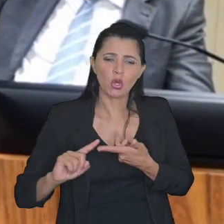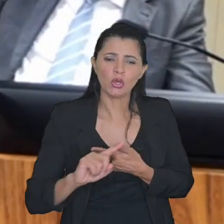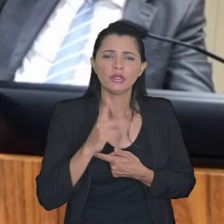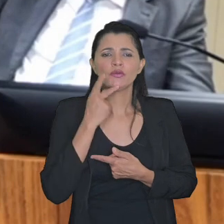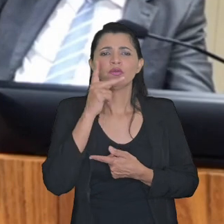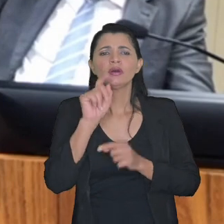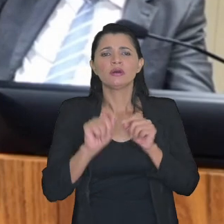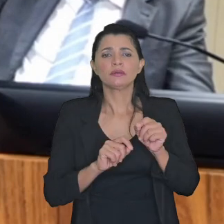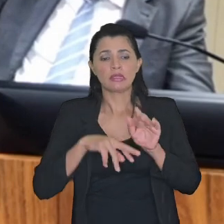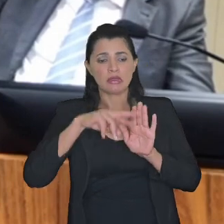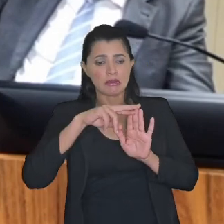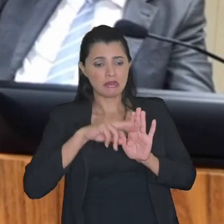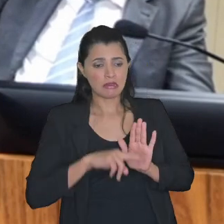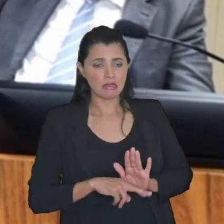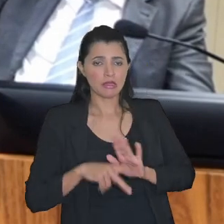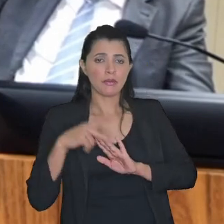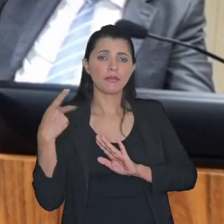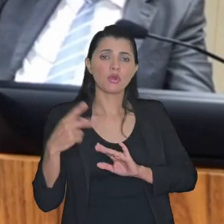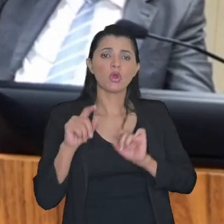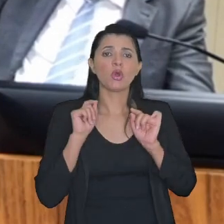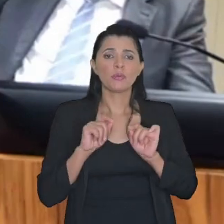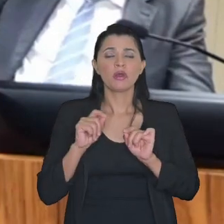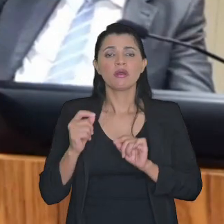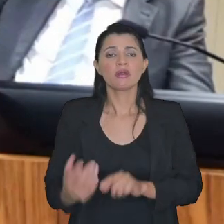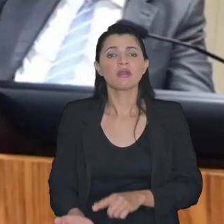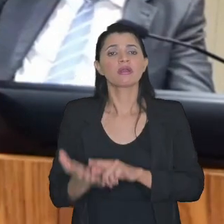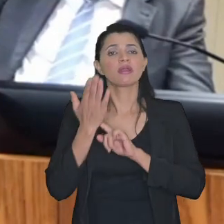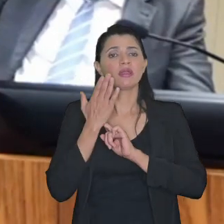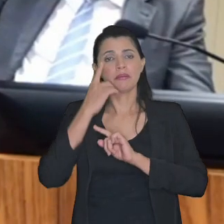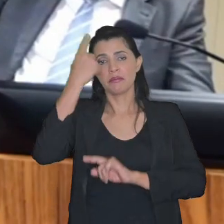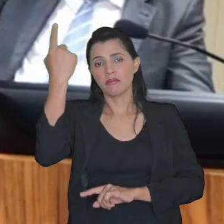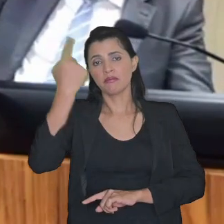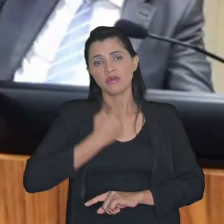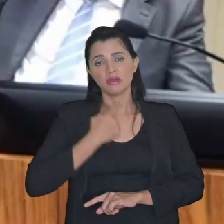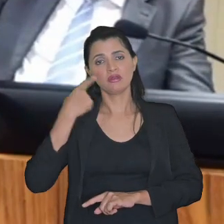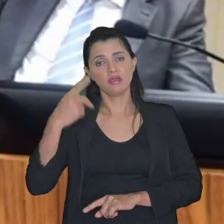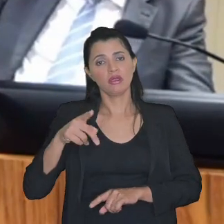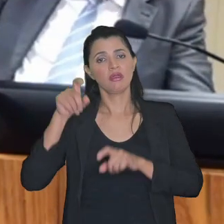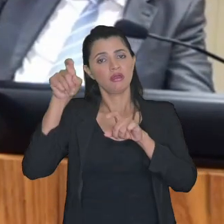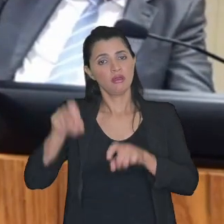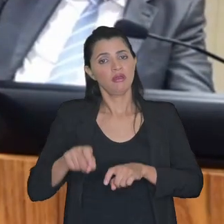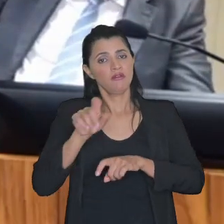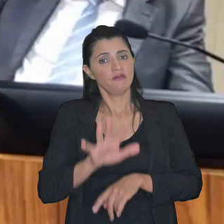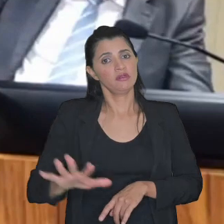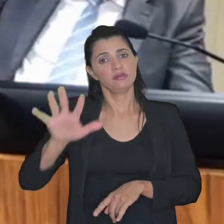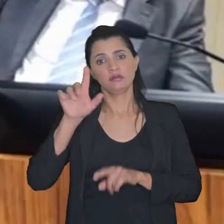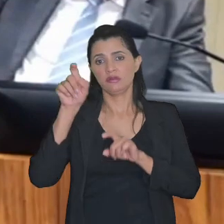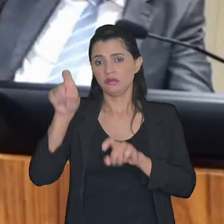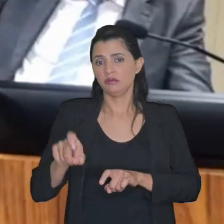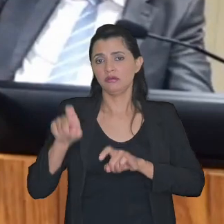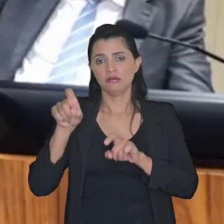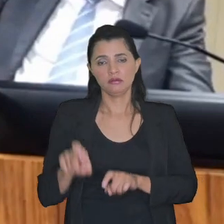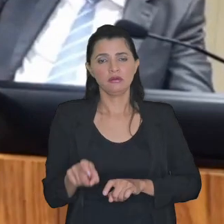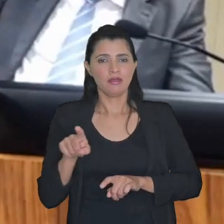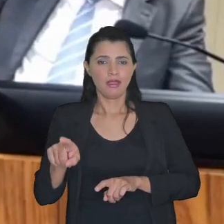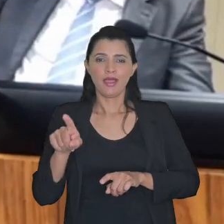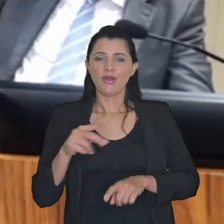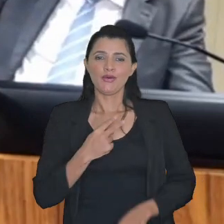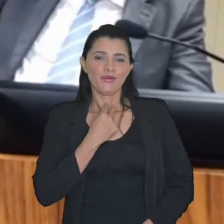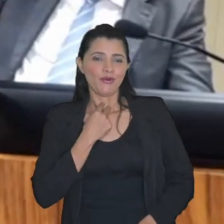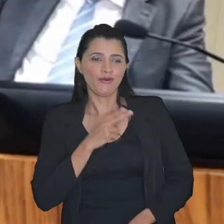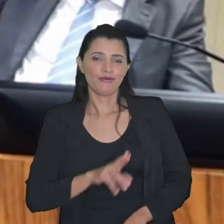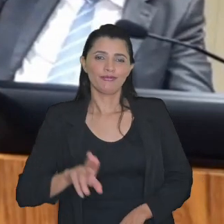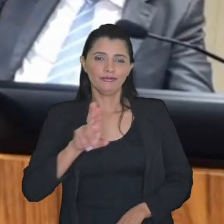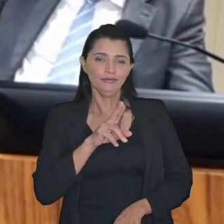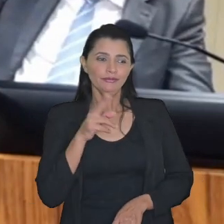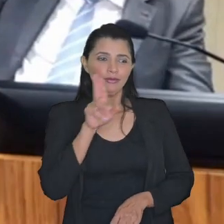sentido de dizer as regras da compensação quem dita é a fazenda agora ela não pode